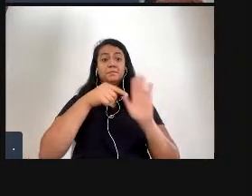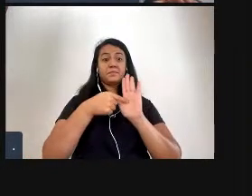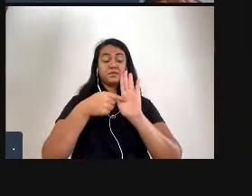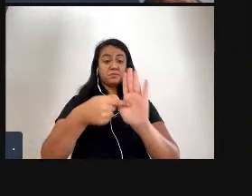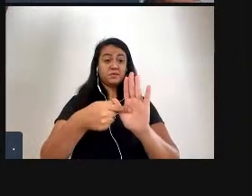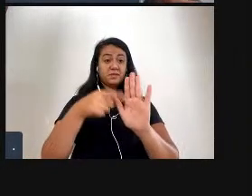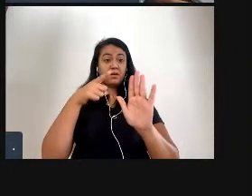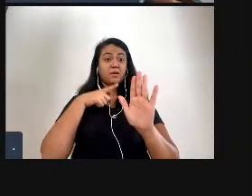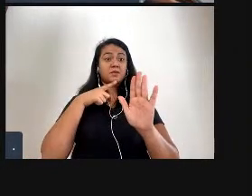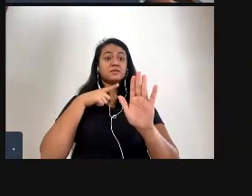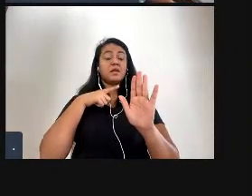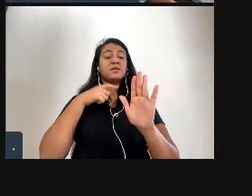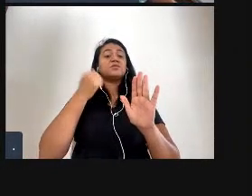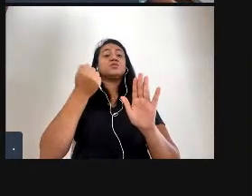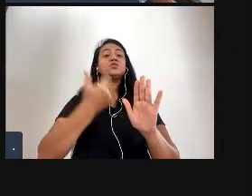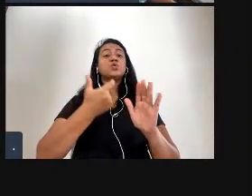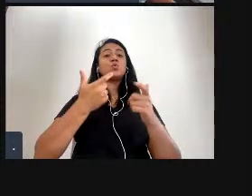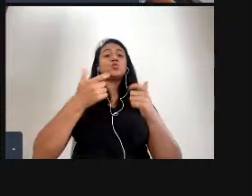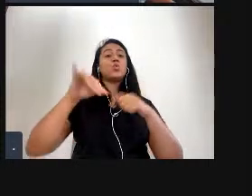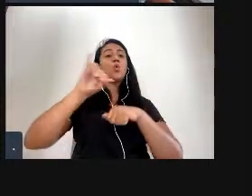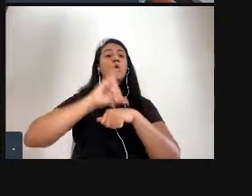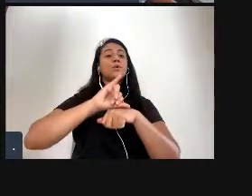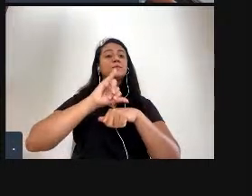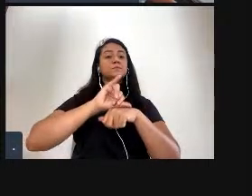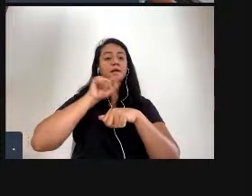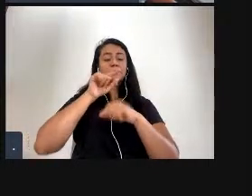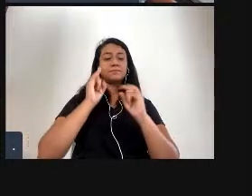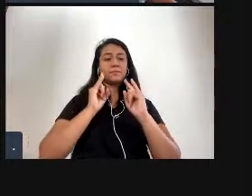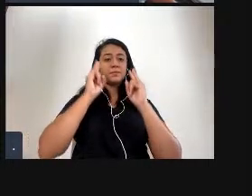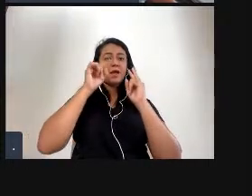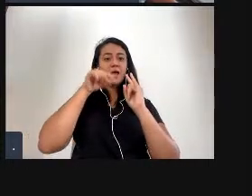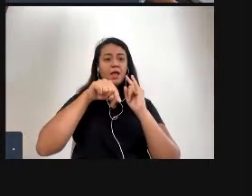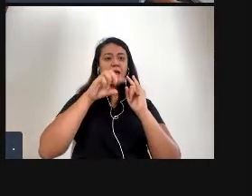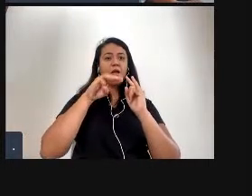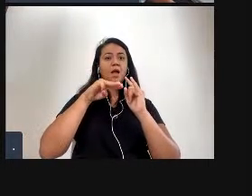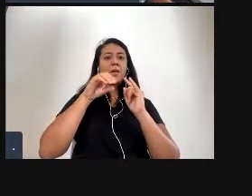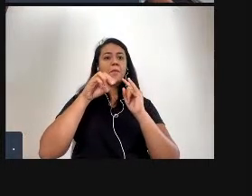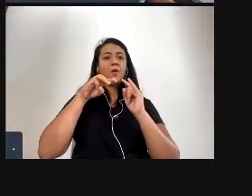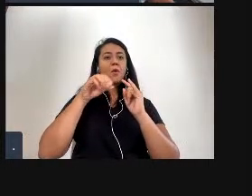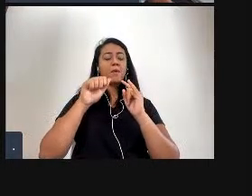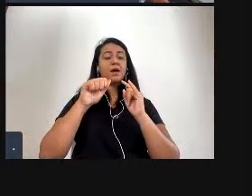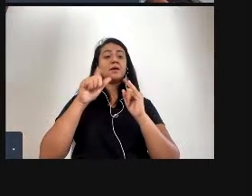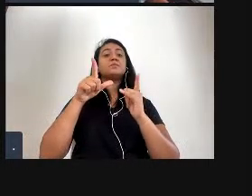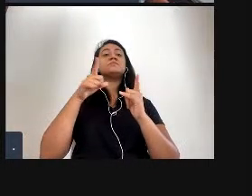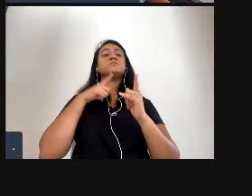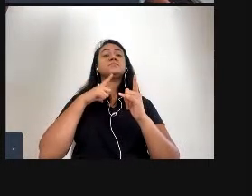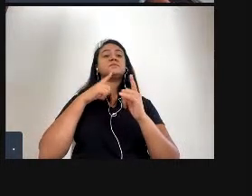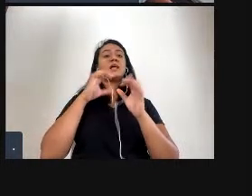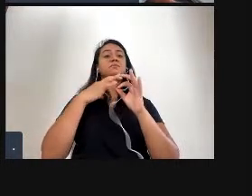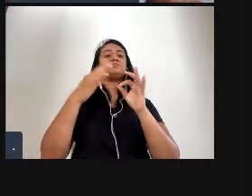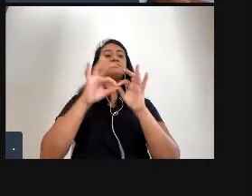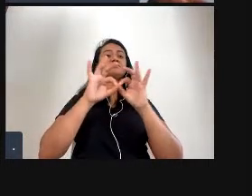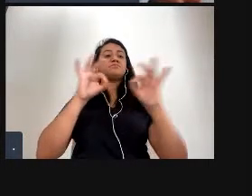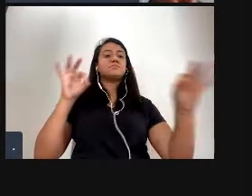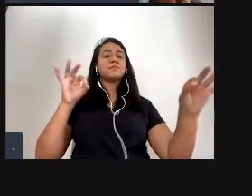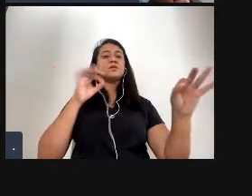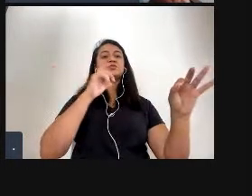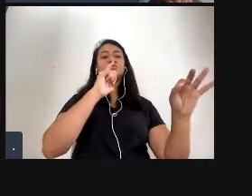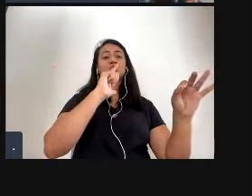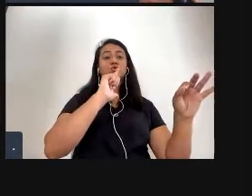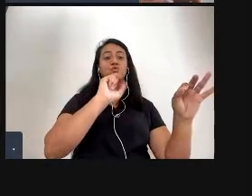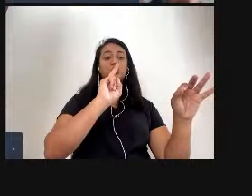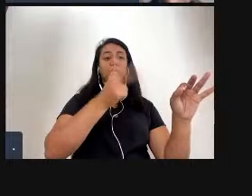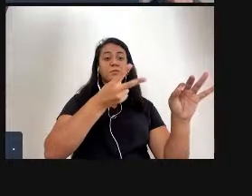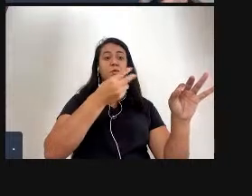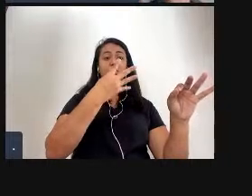ocupou todo o segundo andar do MoMA ocupou os 2.400 metros de paredes né e